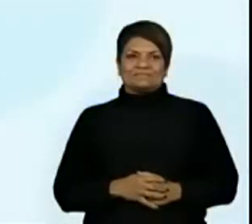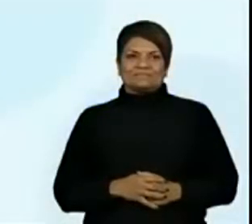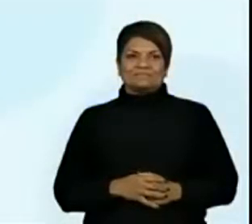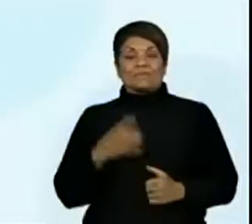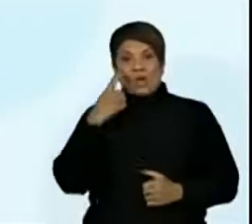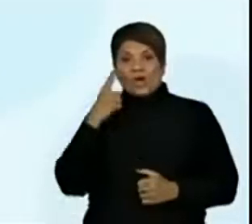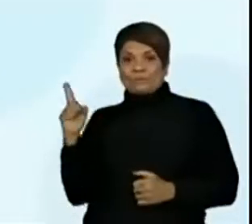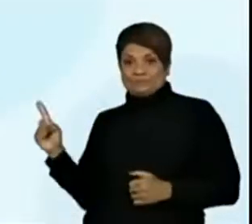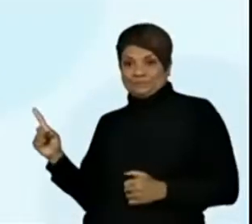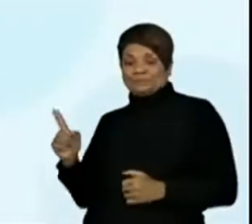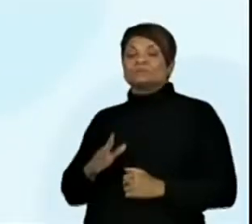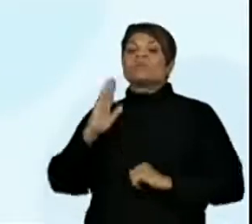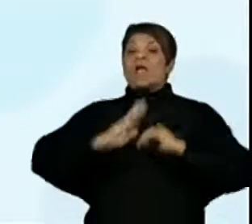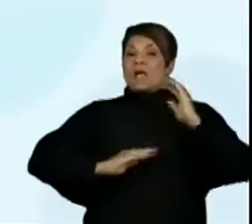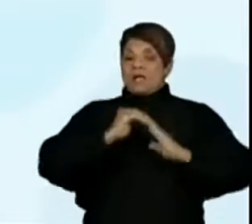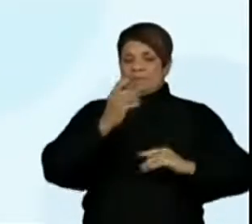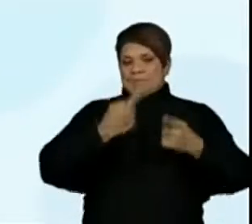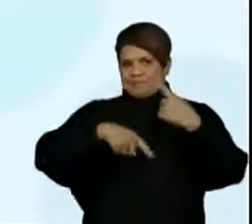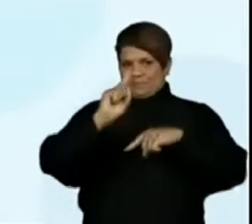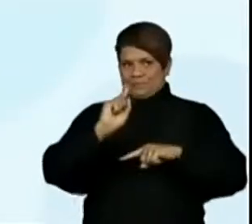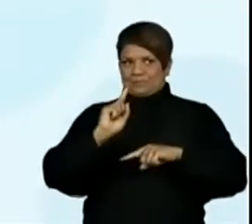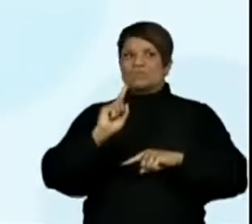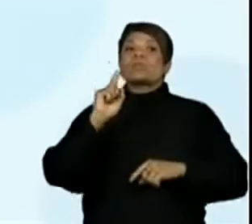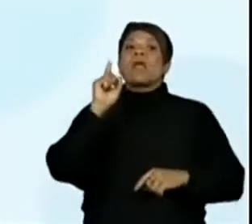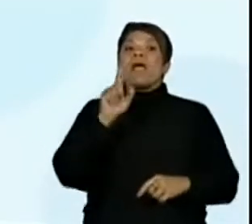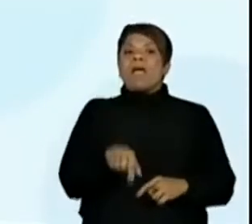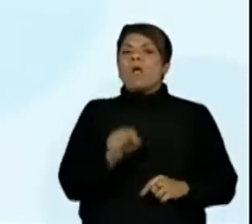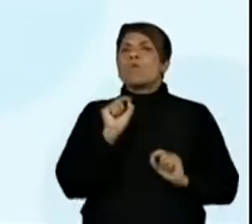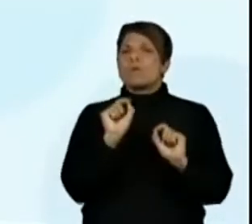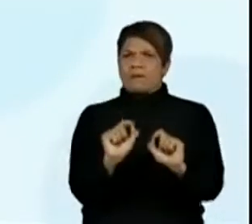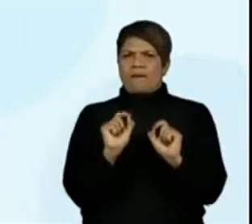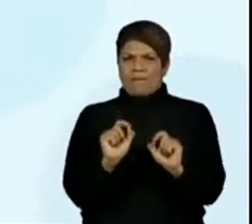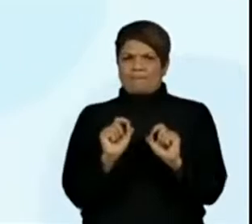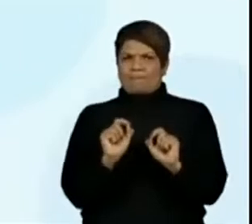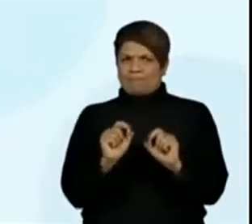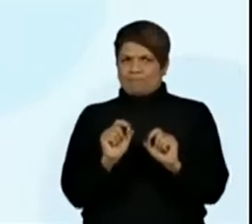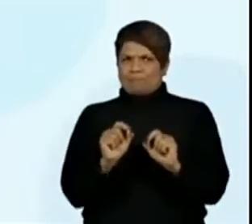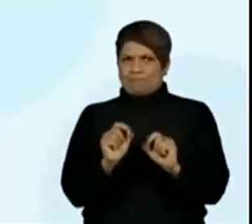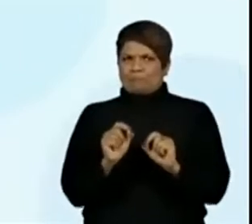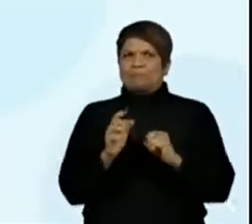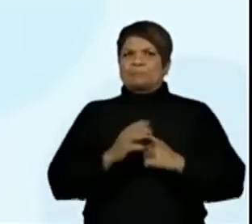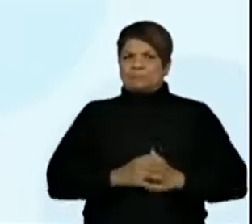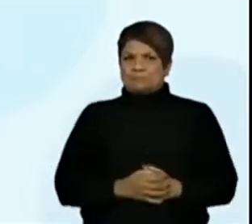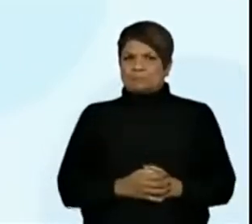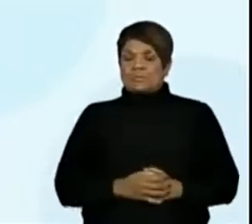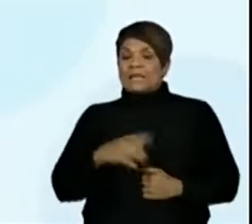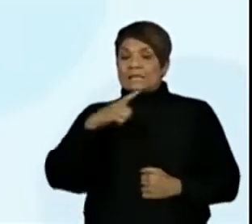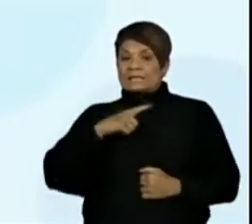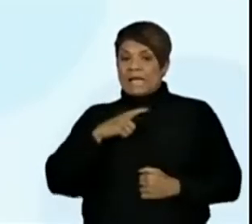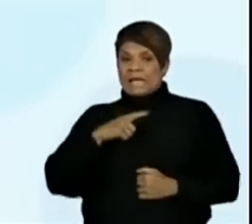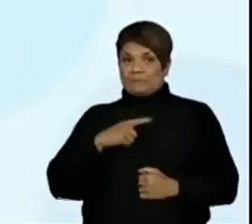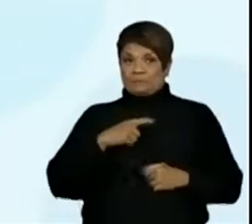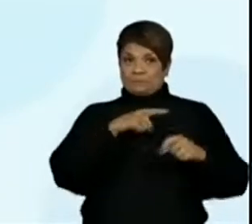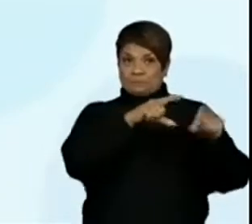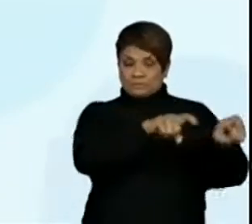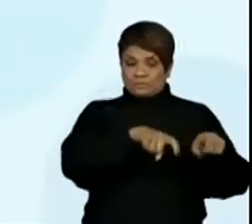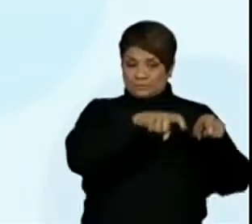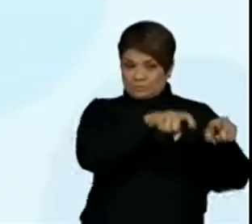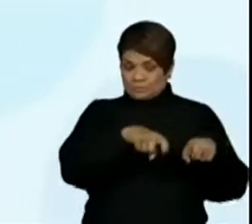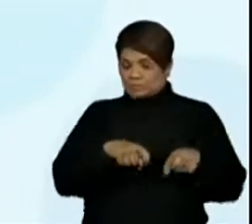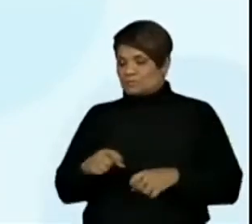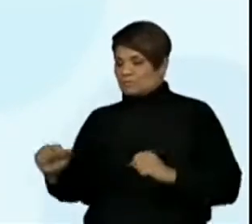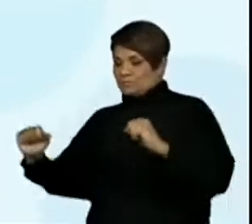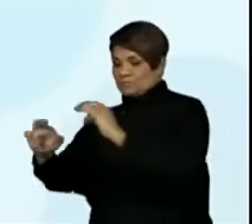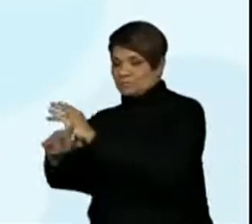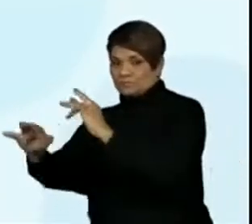A nossa habilidade hoje é reconhecer especificidades e analisar a